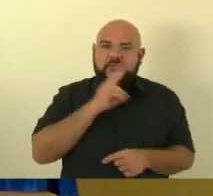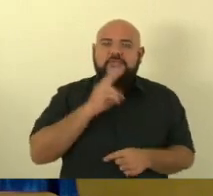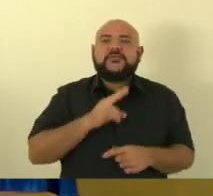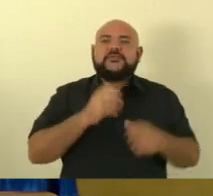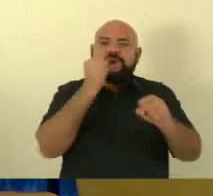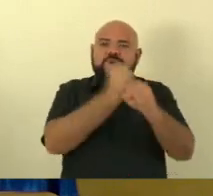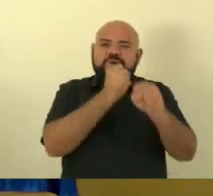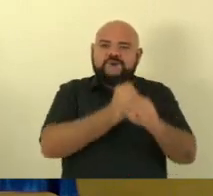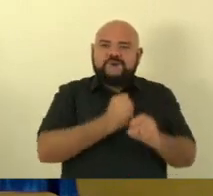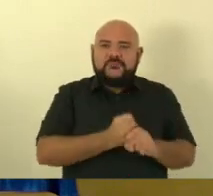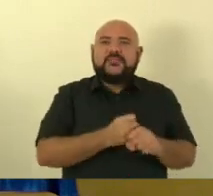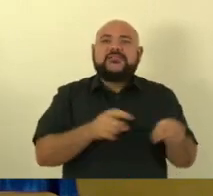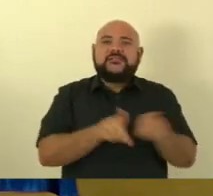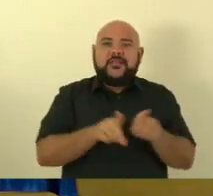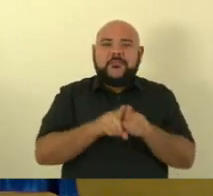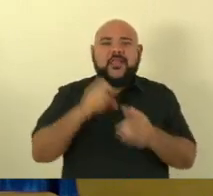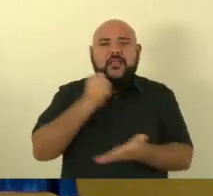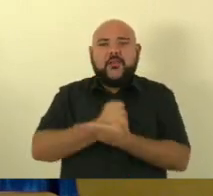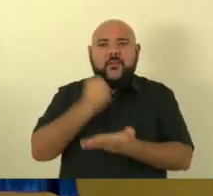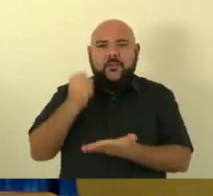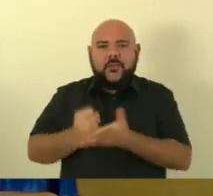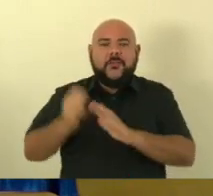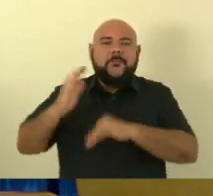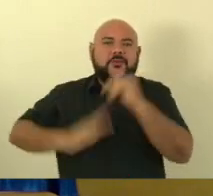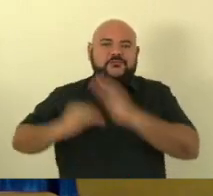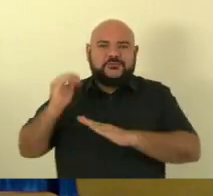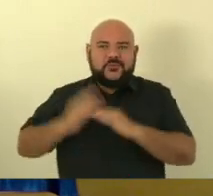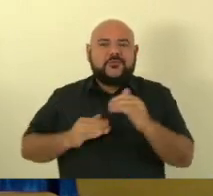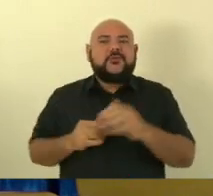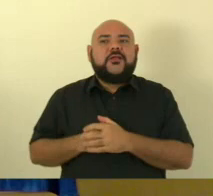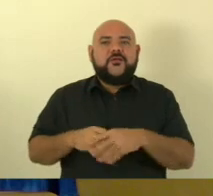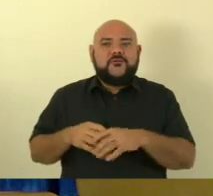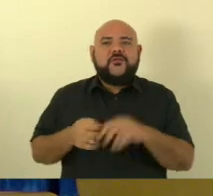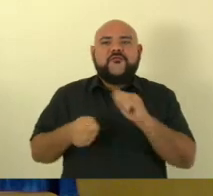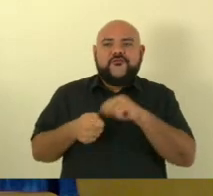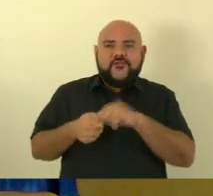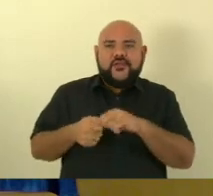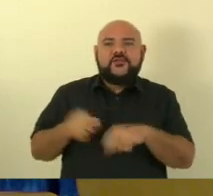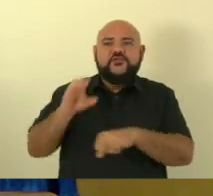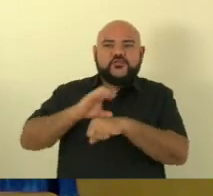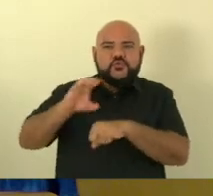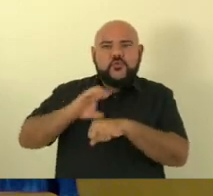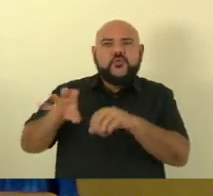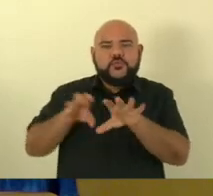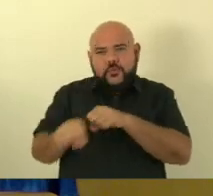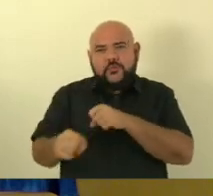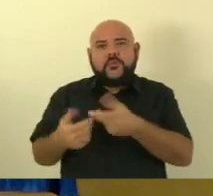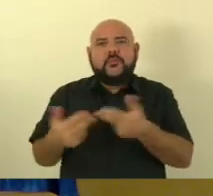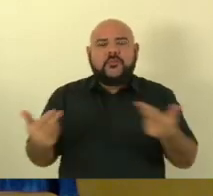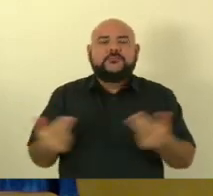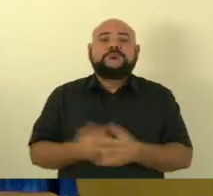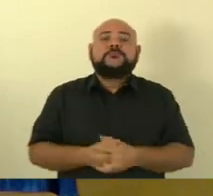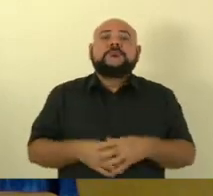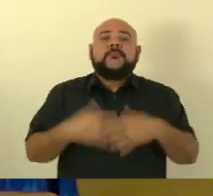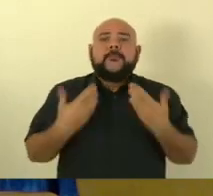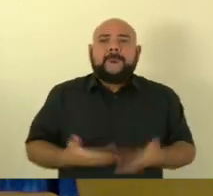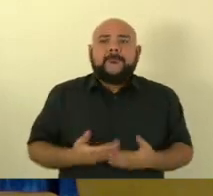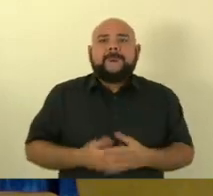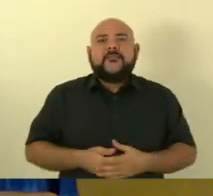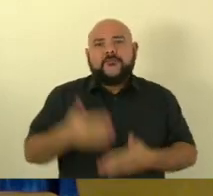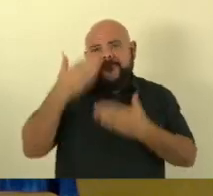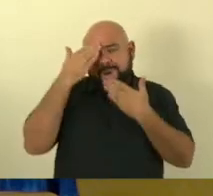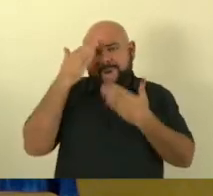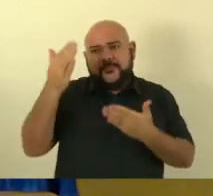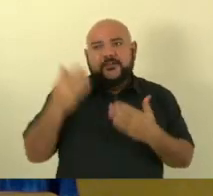profissionais capacitados para estar prestando esses relevantes serviços à comunidade de Capixaba então fica aqui nosso agradecimento